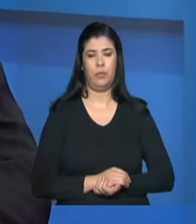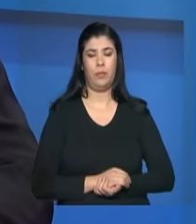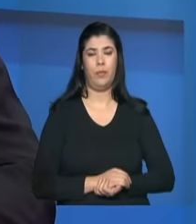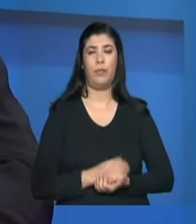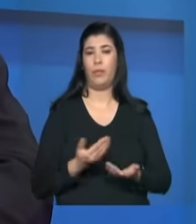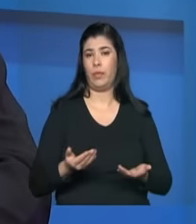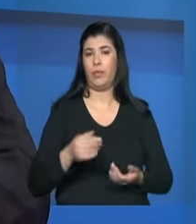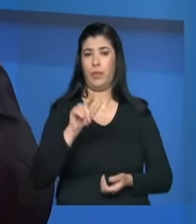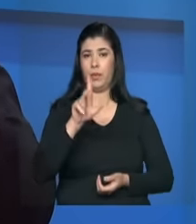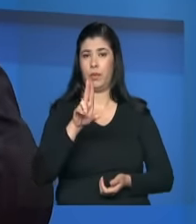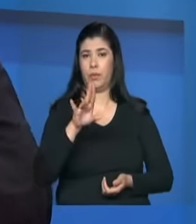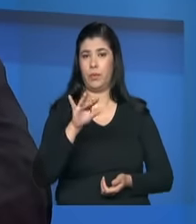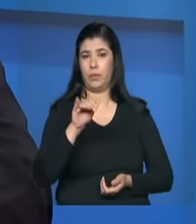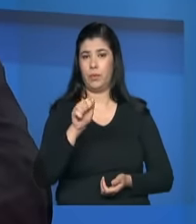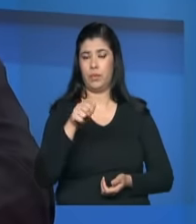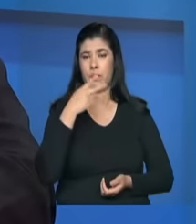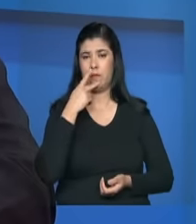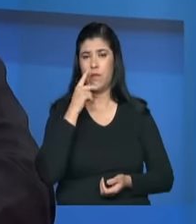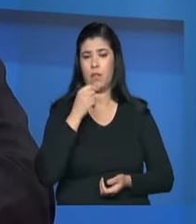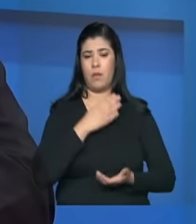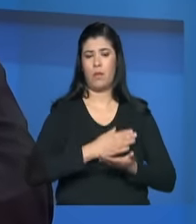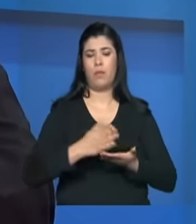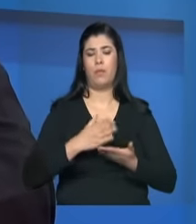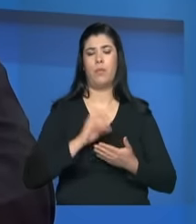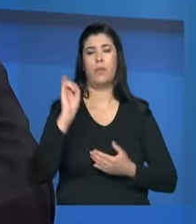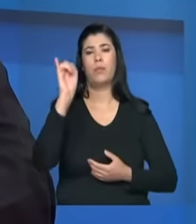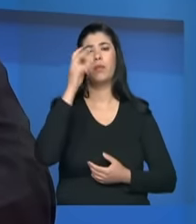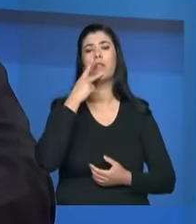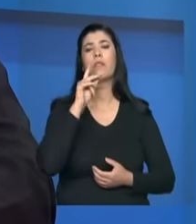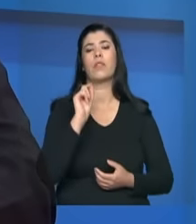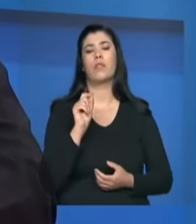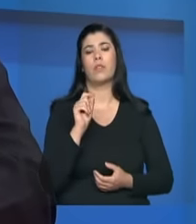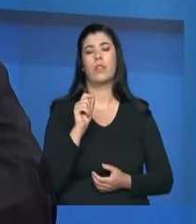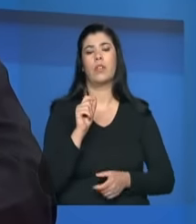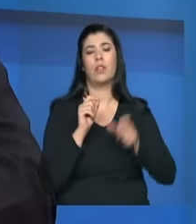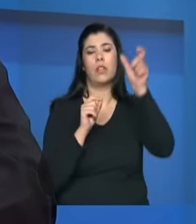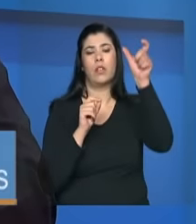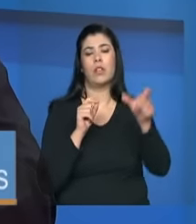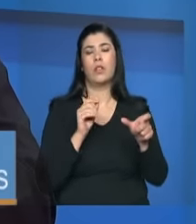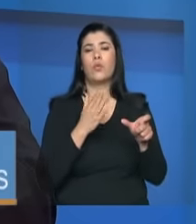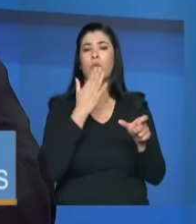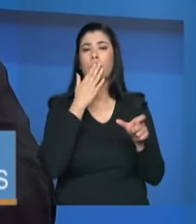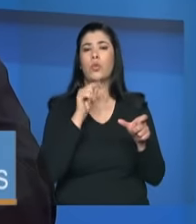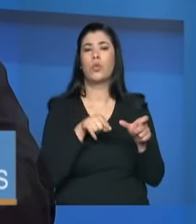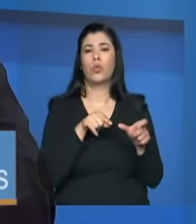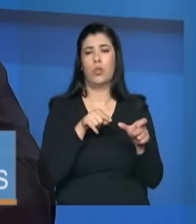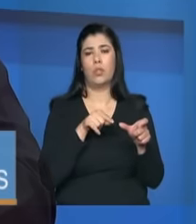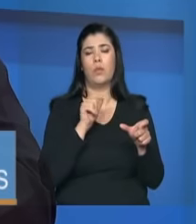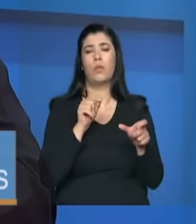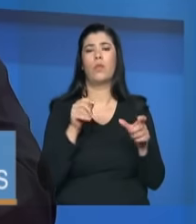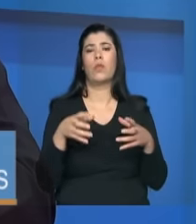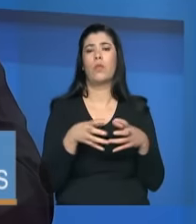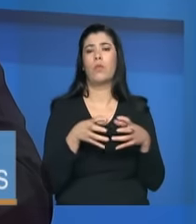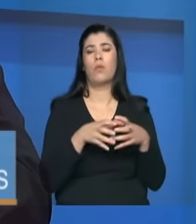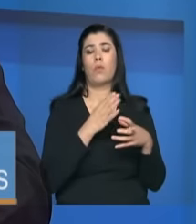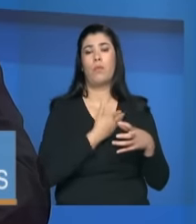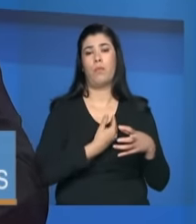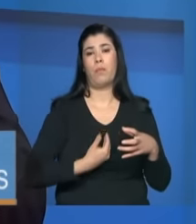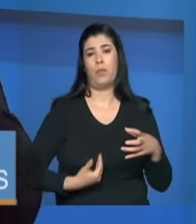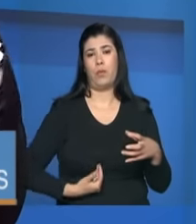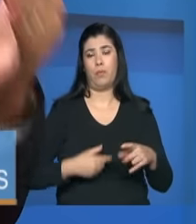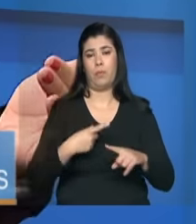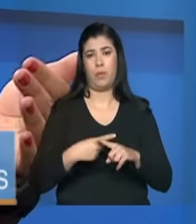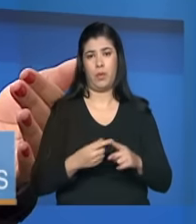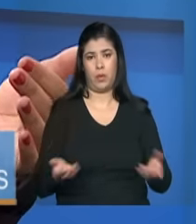sobre mas é importante a gente entrar no que a tipificação traz como público desse serviço porque